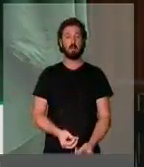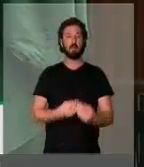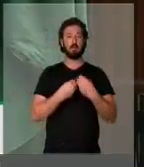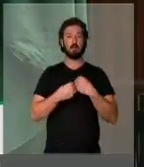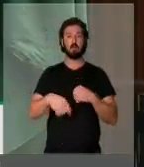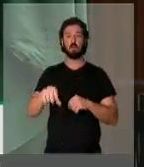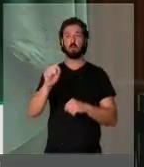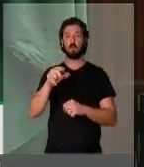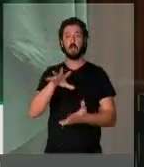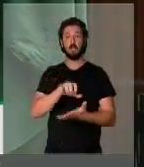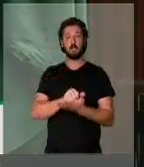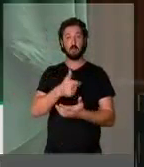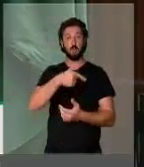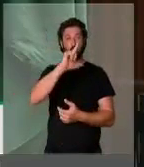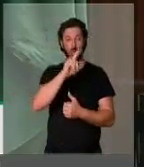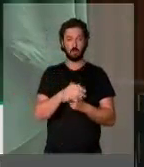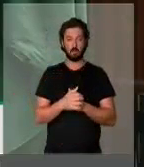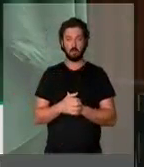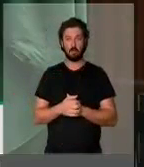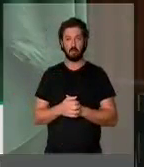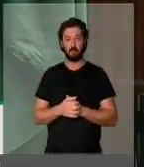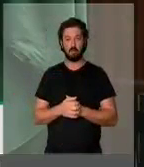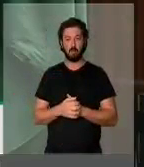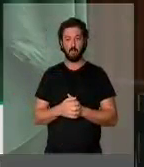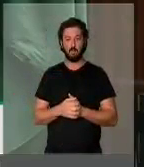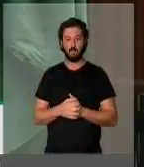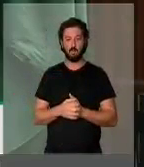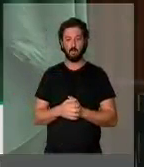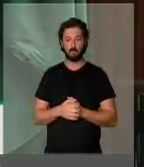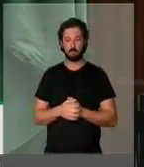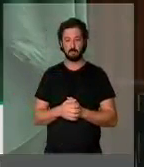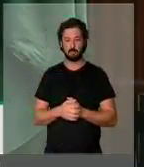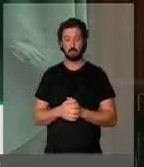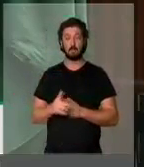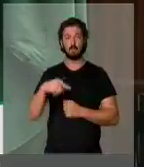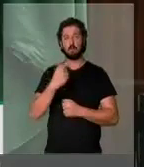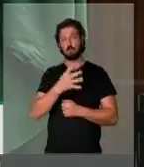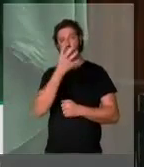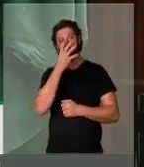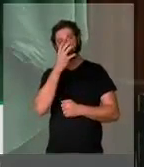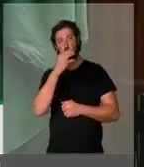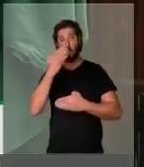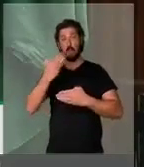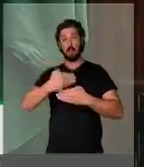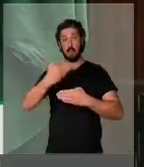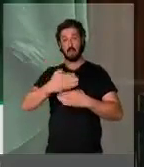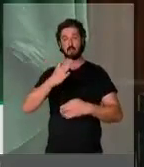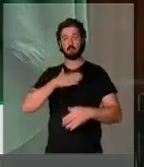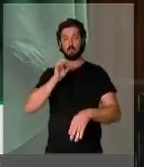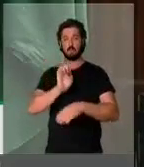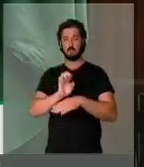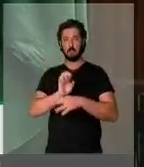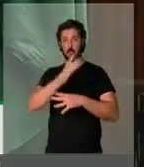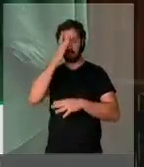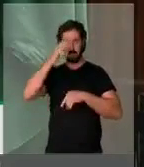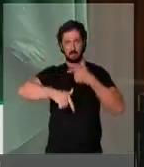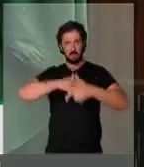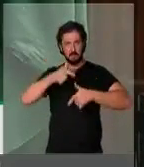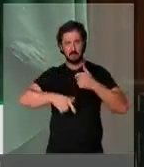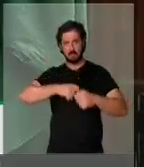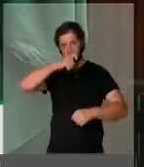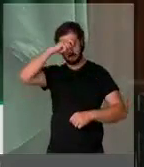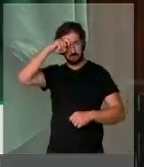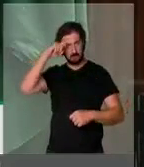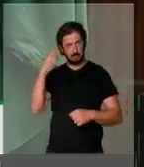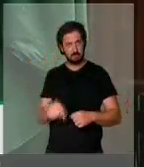para fazer um outro registro. Nós estivemos aí acompanhando os taxistas do meu estado, aqueles que trabalham com